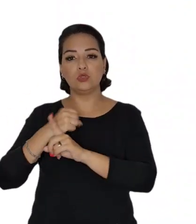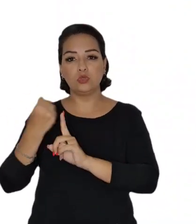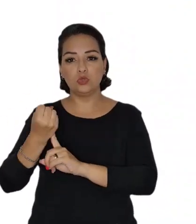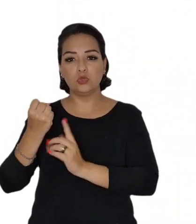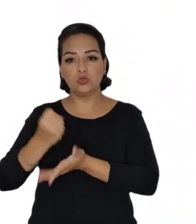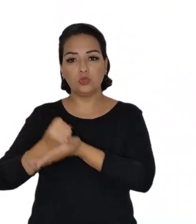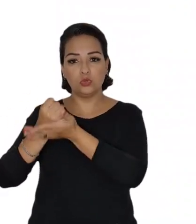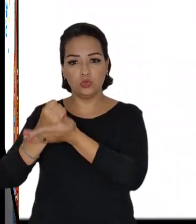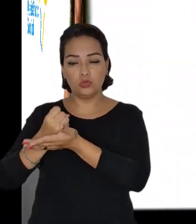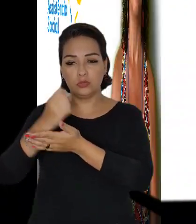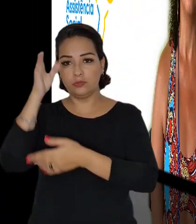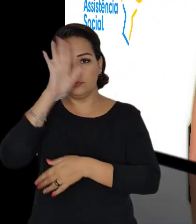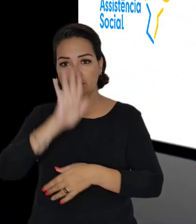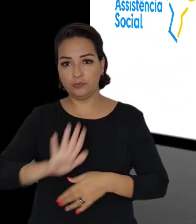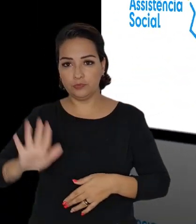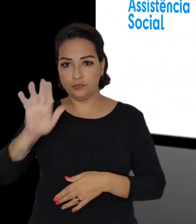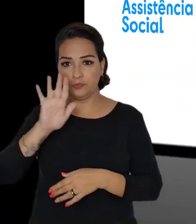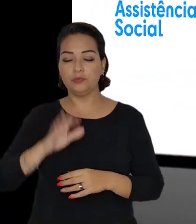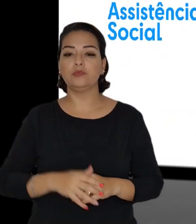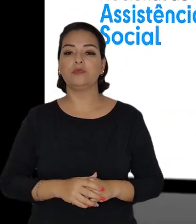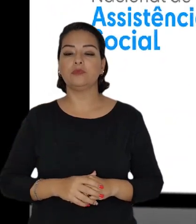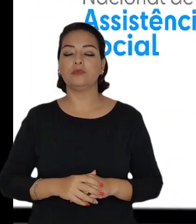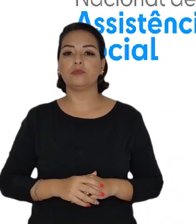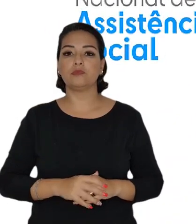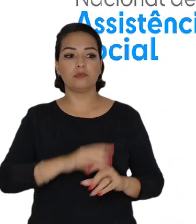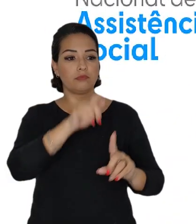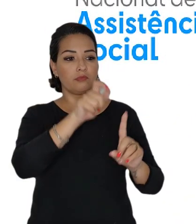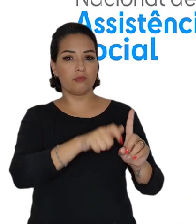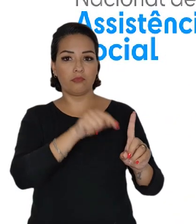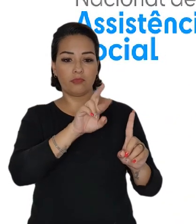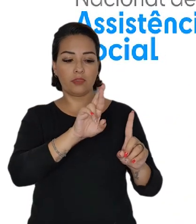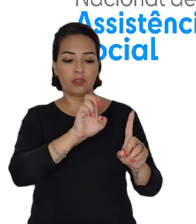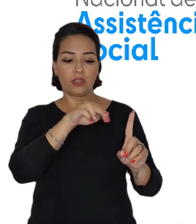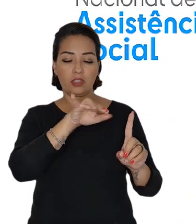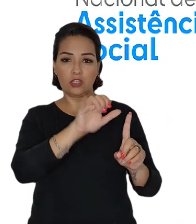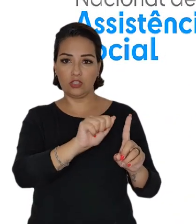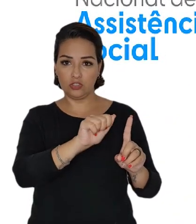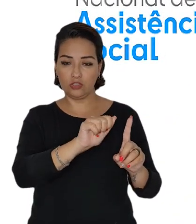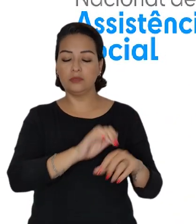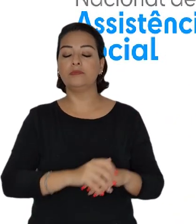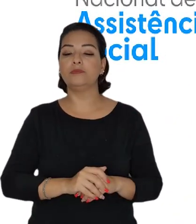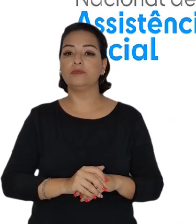social no nosso país. Regina Paixão Sociedade Santos Mártires